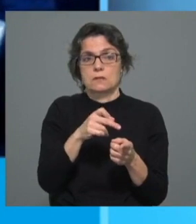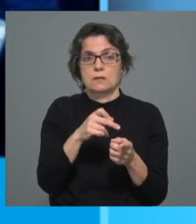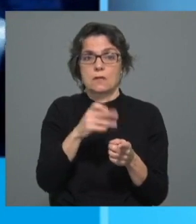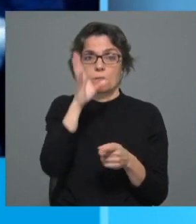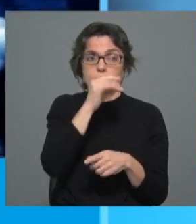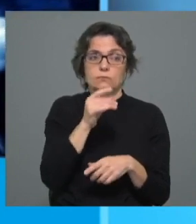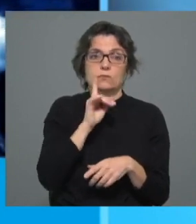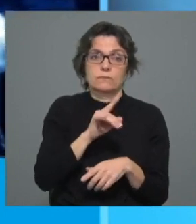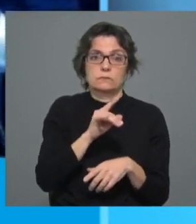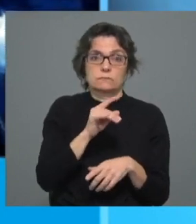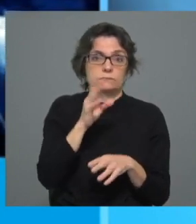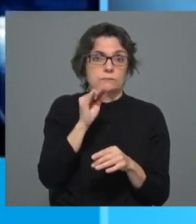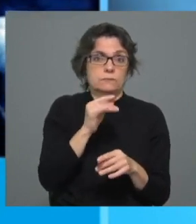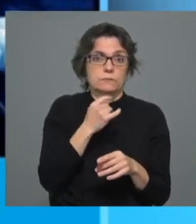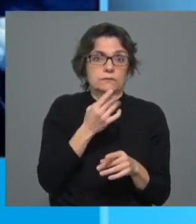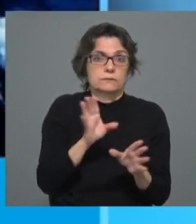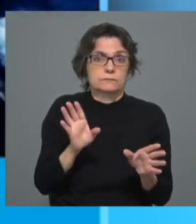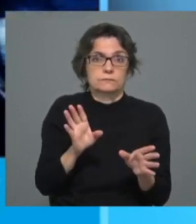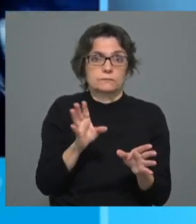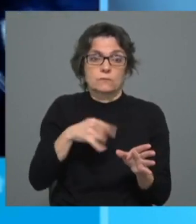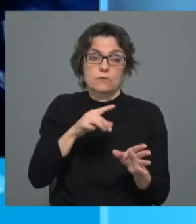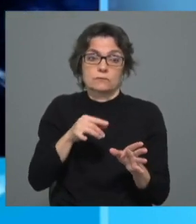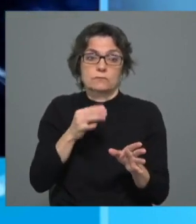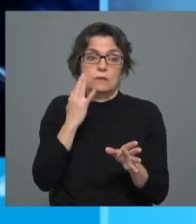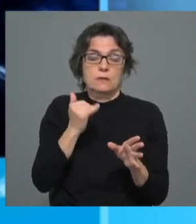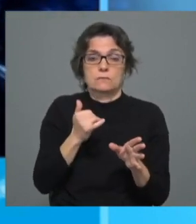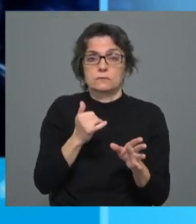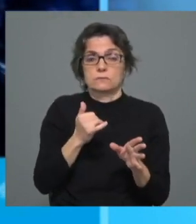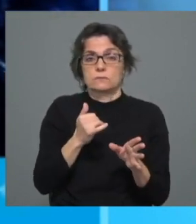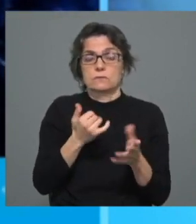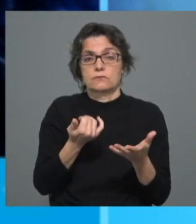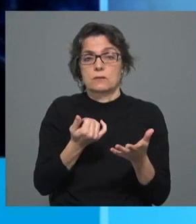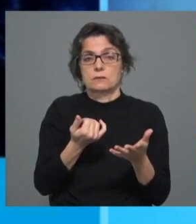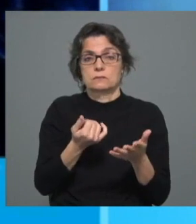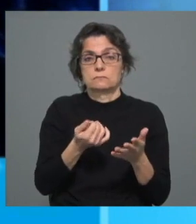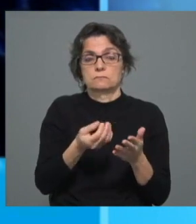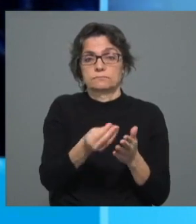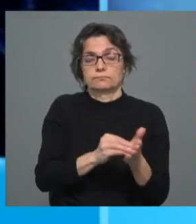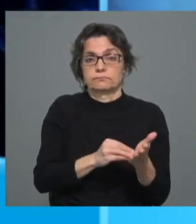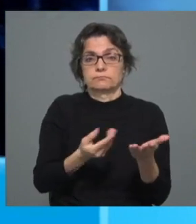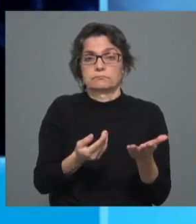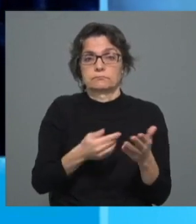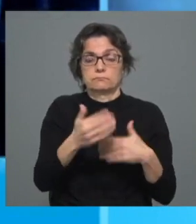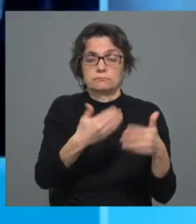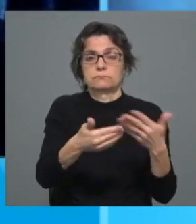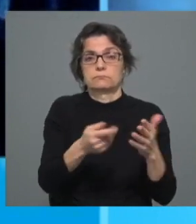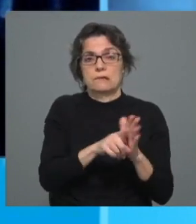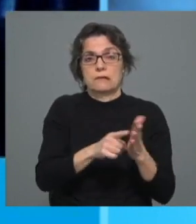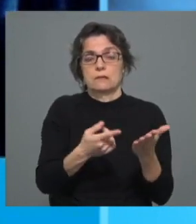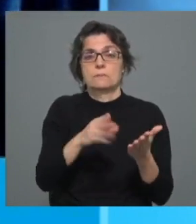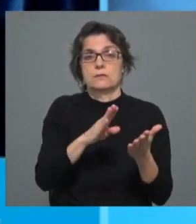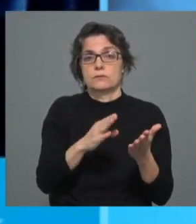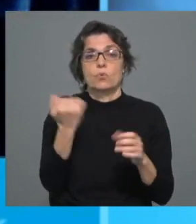Enfim, como eu costumo dizer, nós vazemos códigos penais há muitos anos e ainda não acabámos com o crime, nem essa é a sua função. O que é preciso